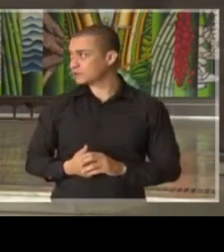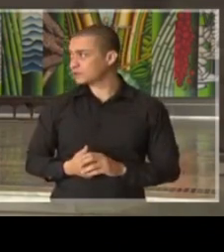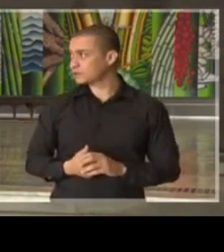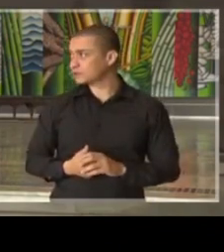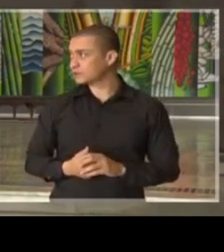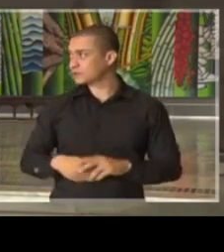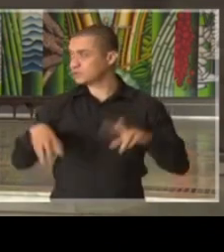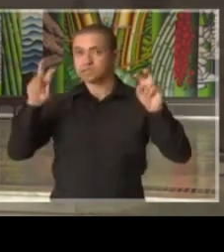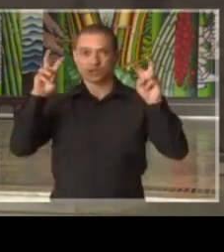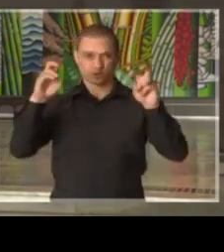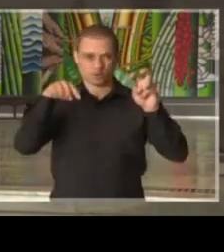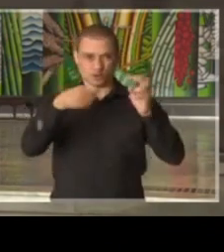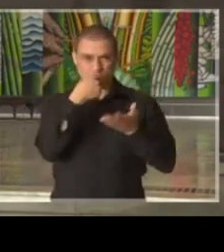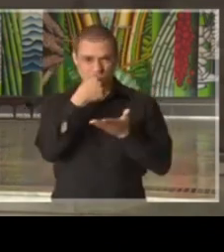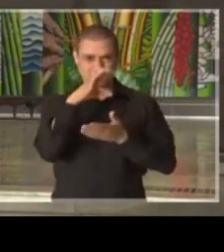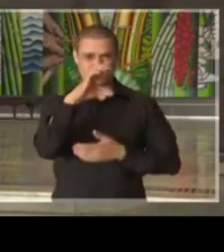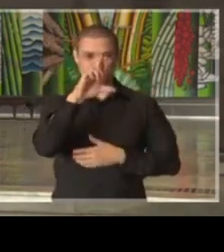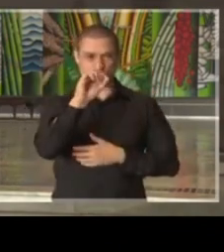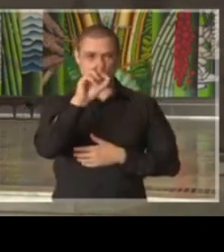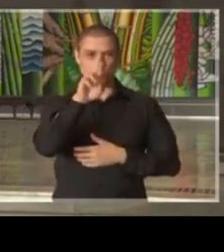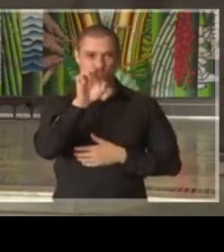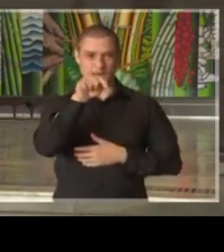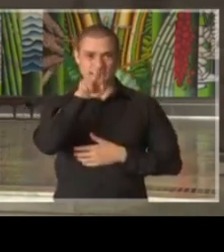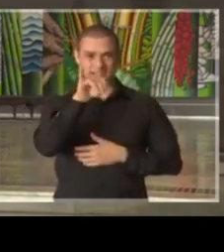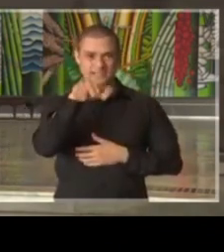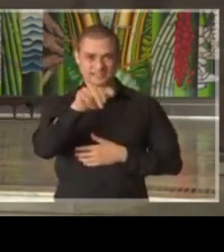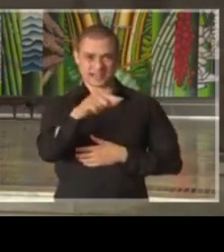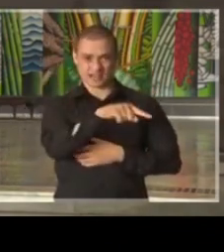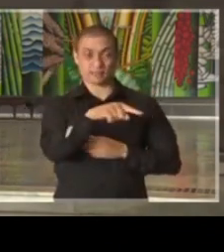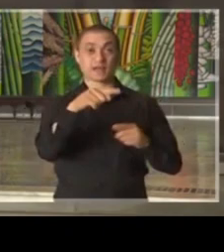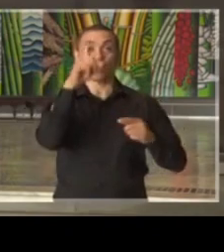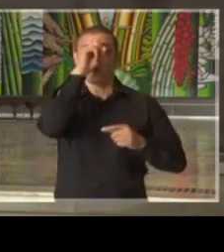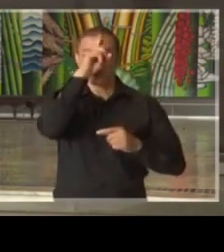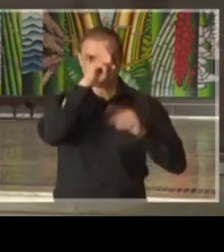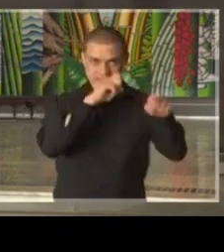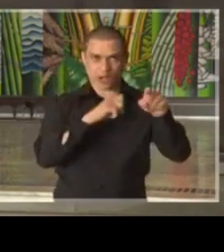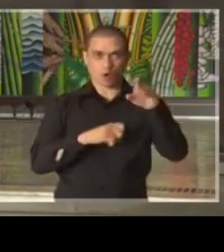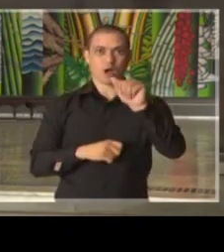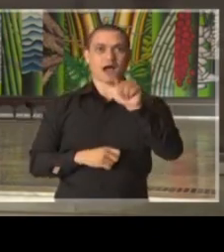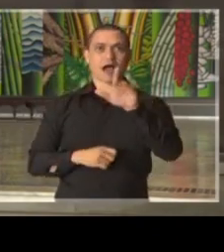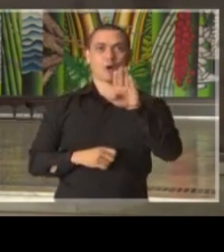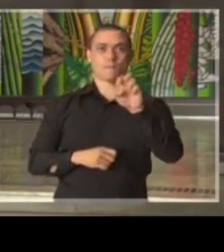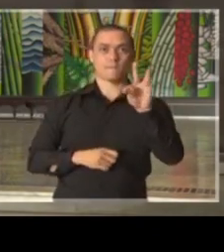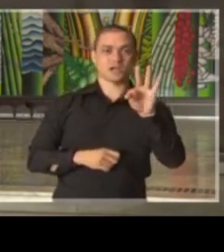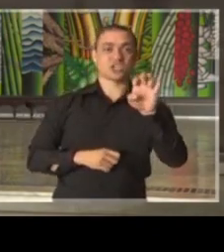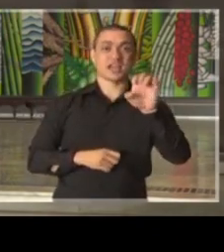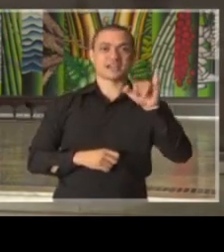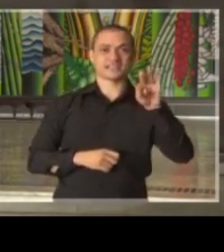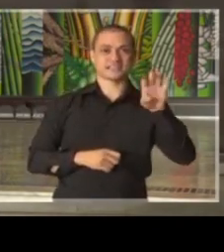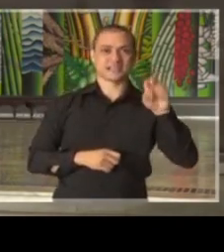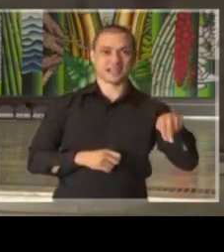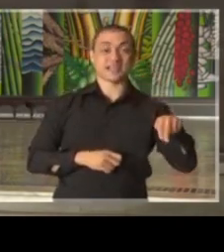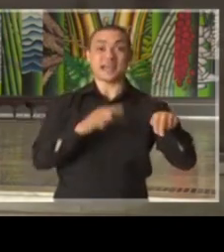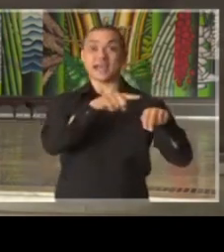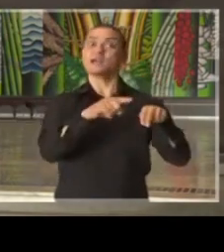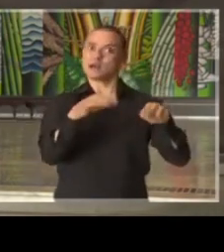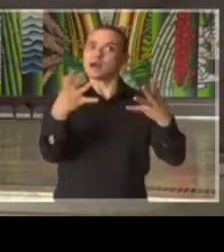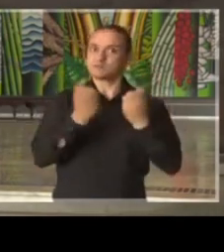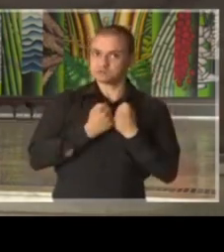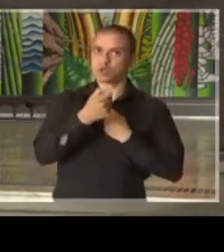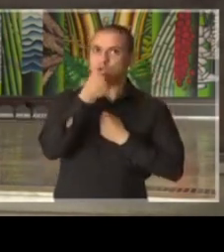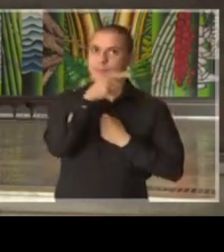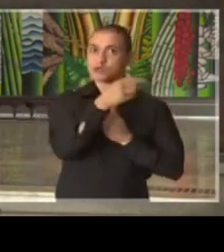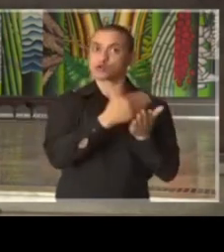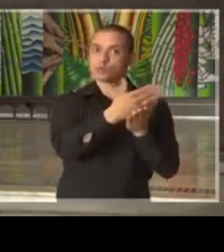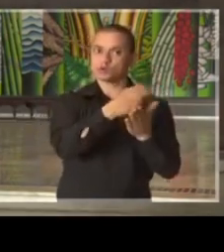à cloroquina, porque o Hospital Albert Einstein e a Prevent Senior já adotaram o uso da medicação e eu entrei em contato